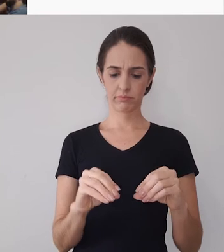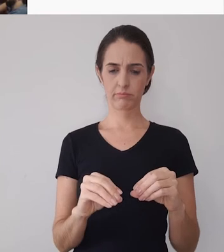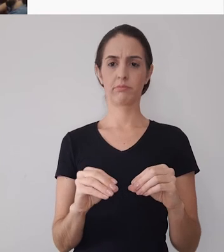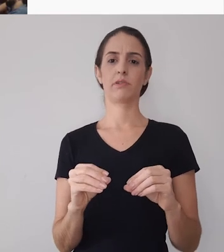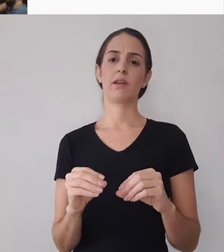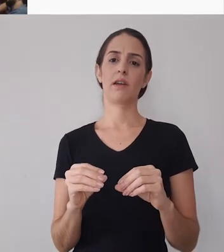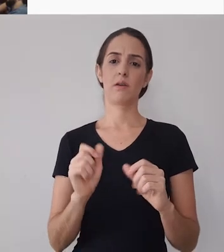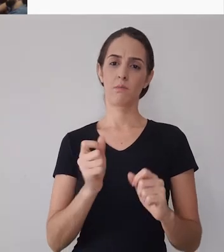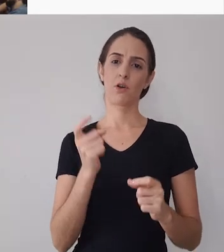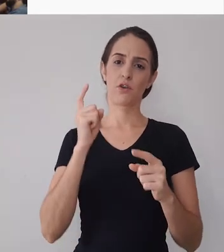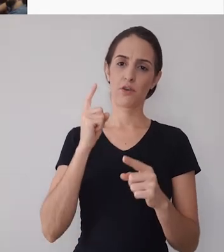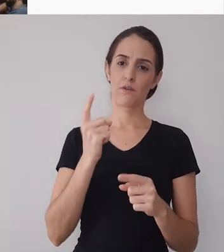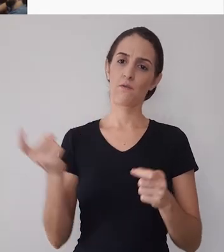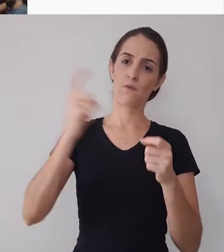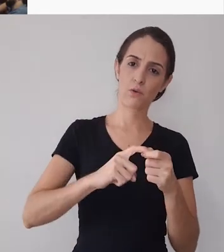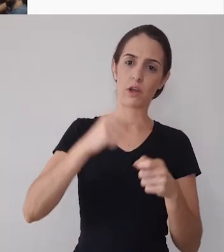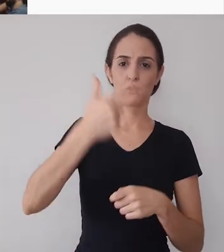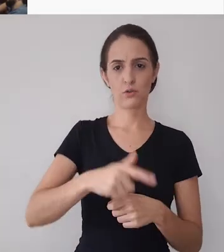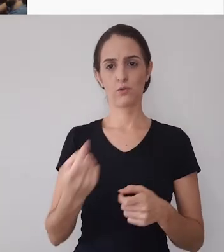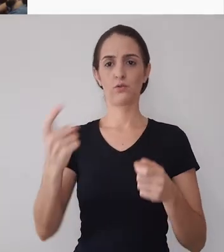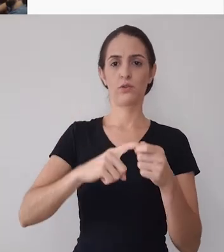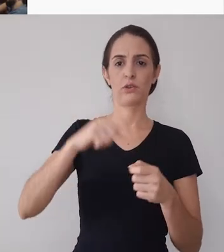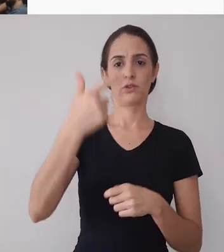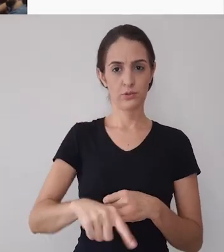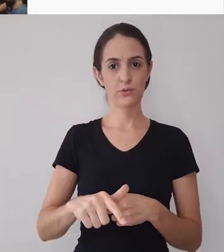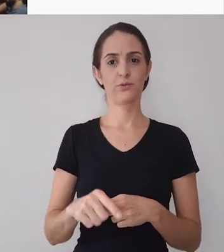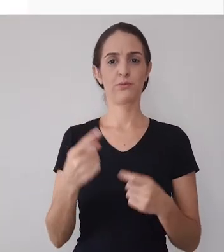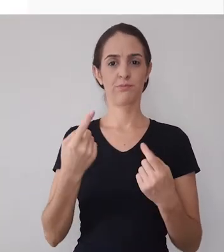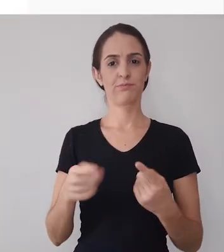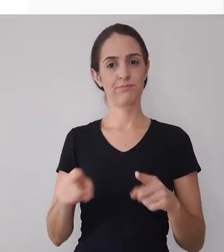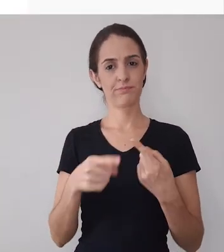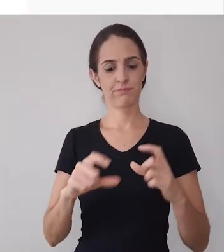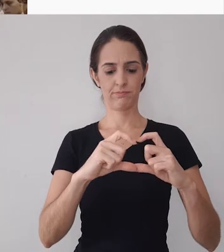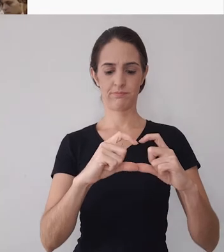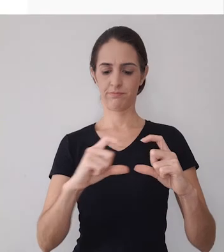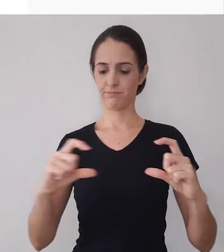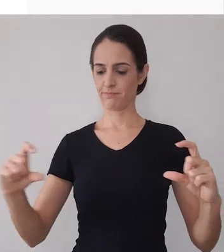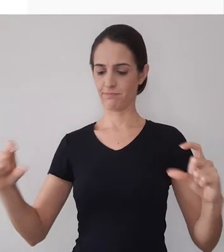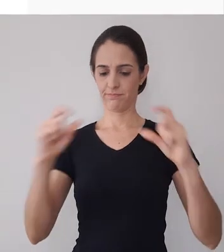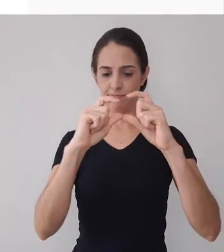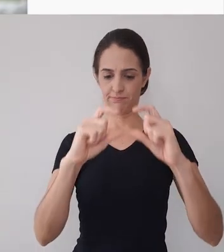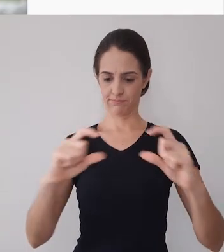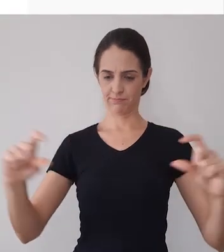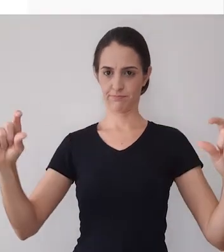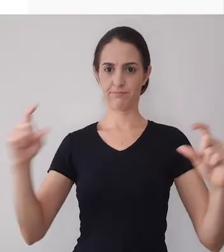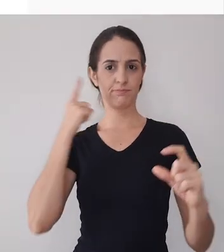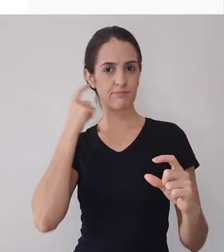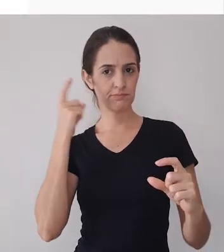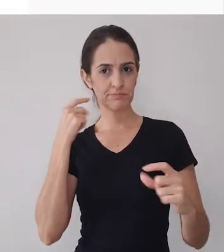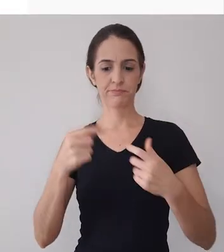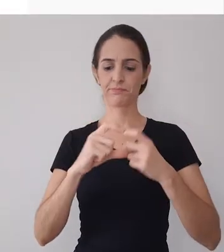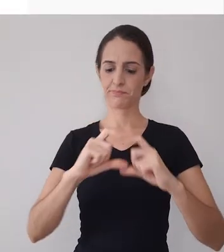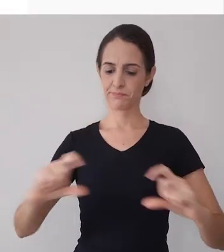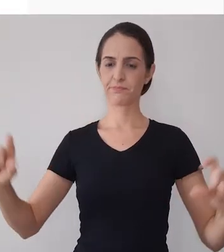viu vou desfazer vai aparecer de novo desfiz e agora a vinheta vai novamente voltar a aparecer tá